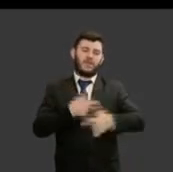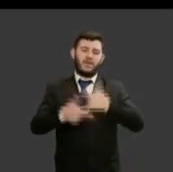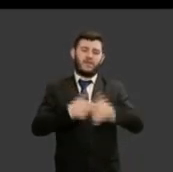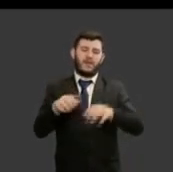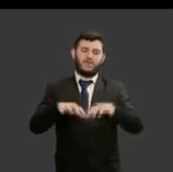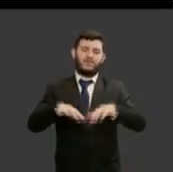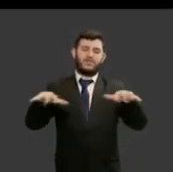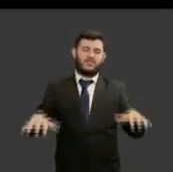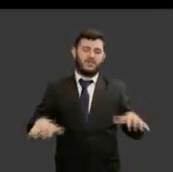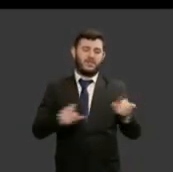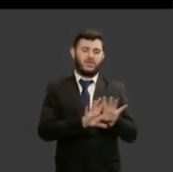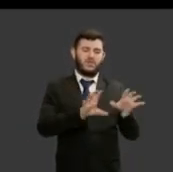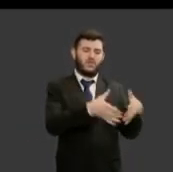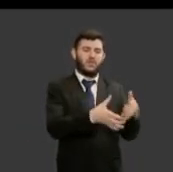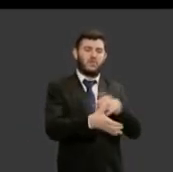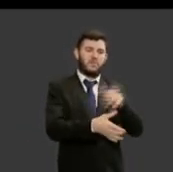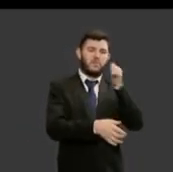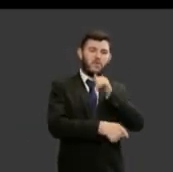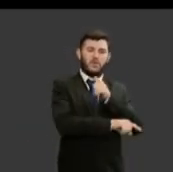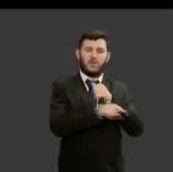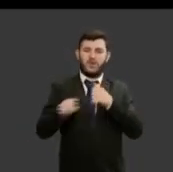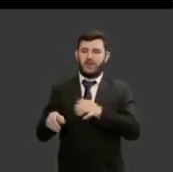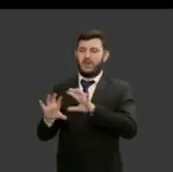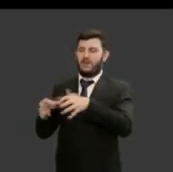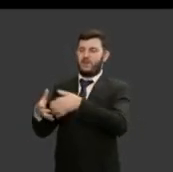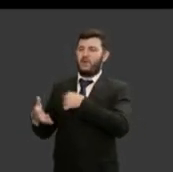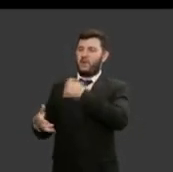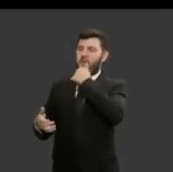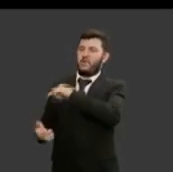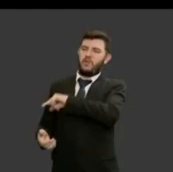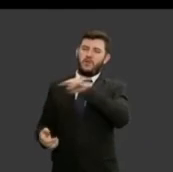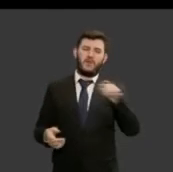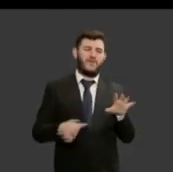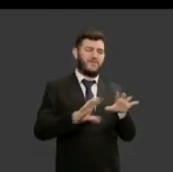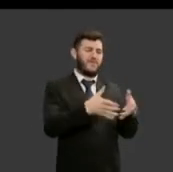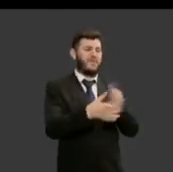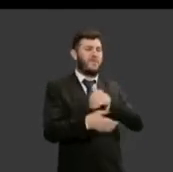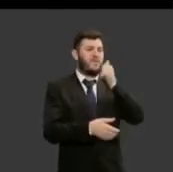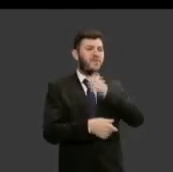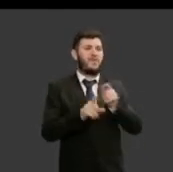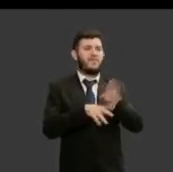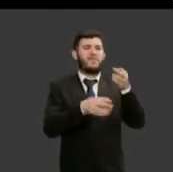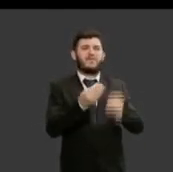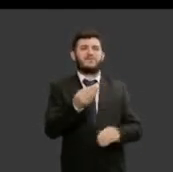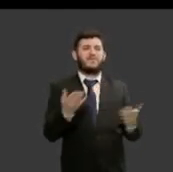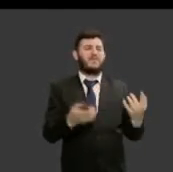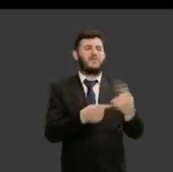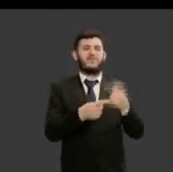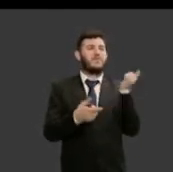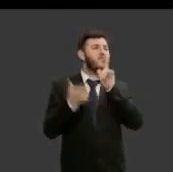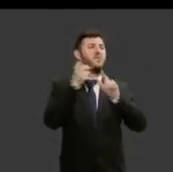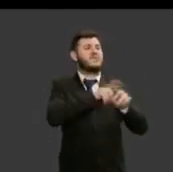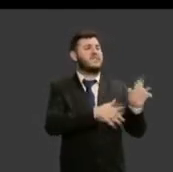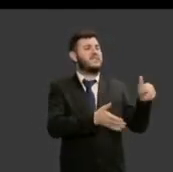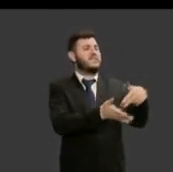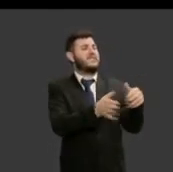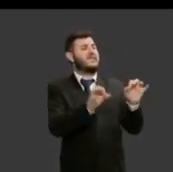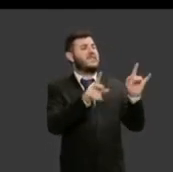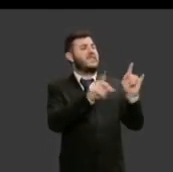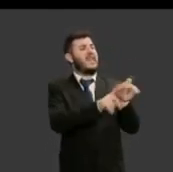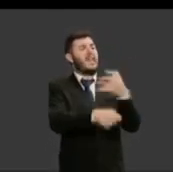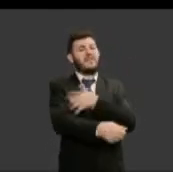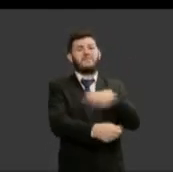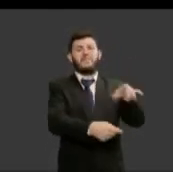o empoderamento da mulher a profissionalização nós temos obstáculos para a conquista de espaço na nossa